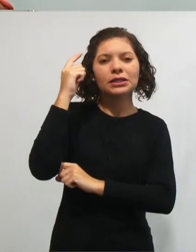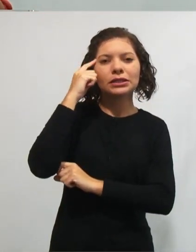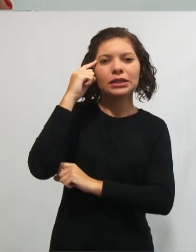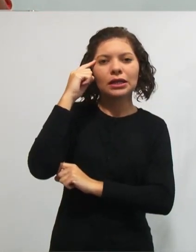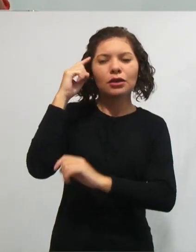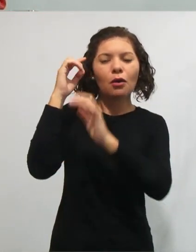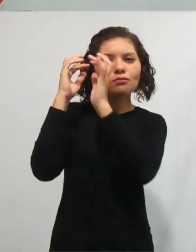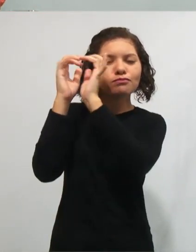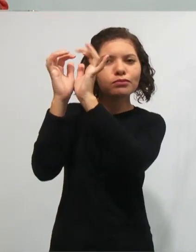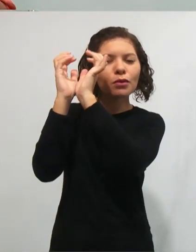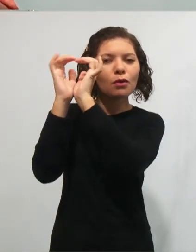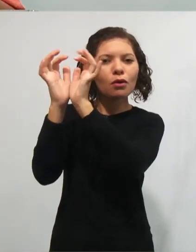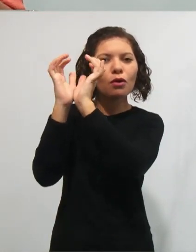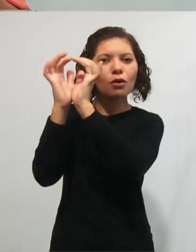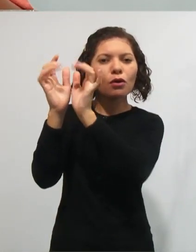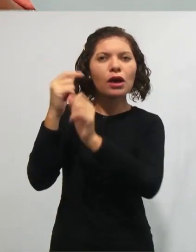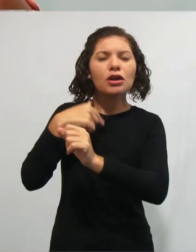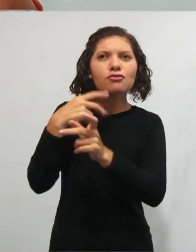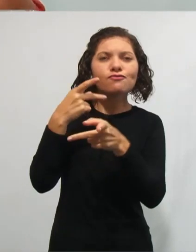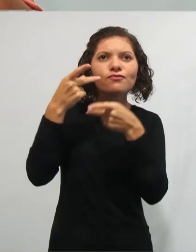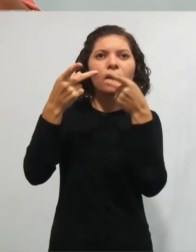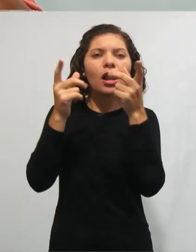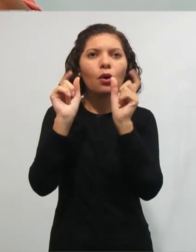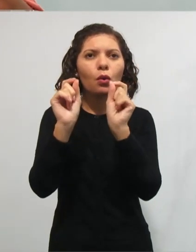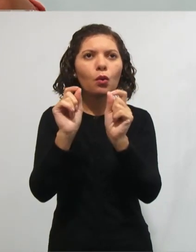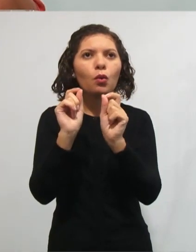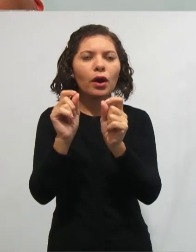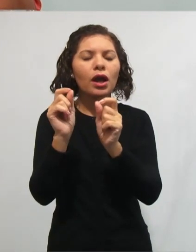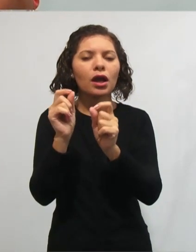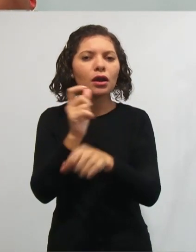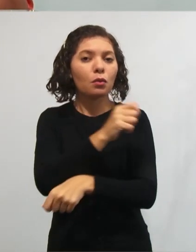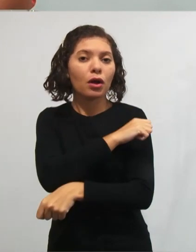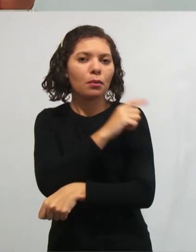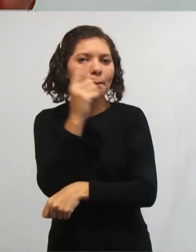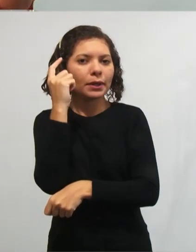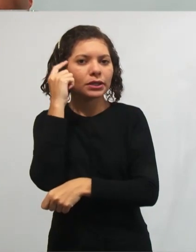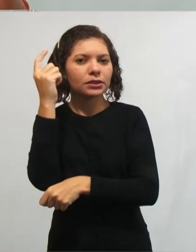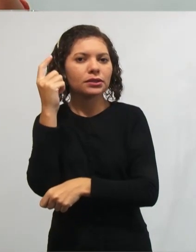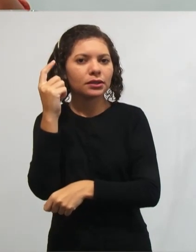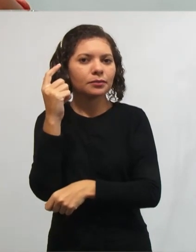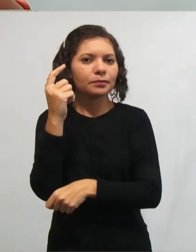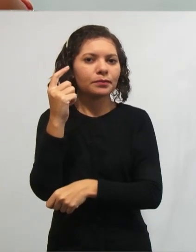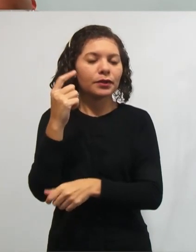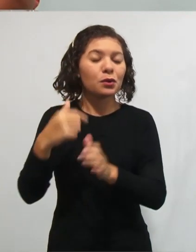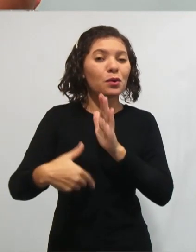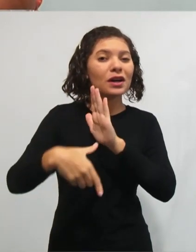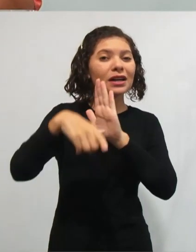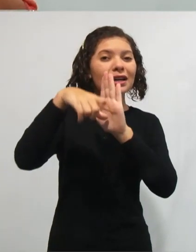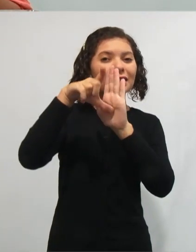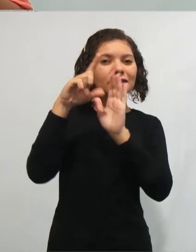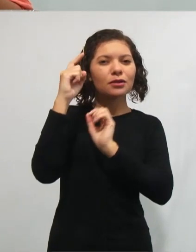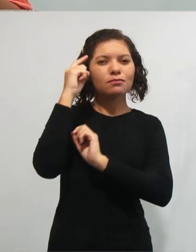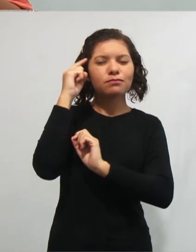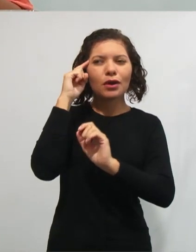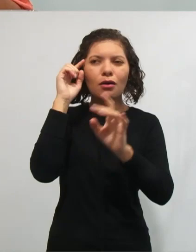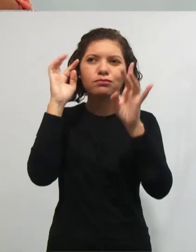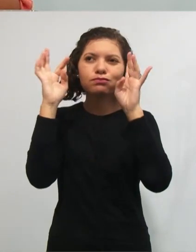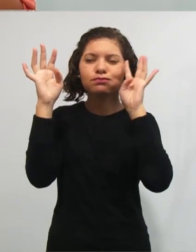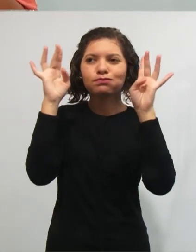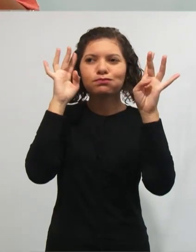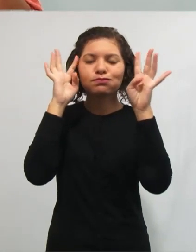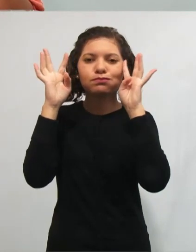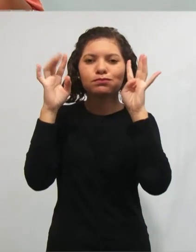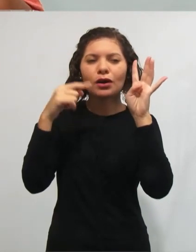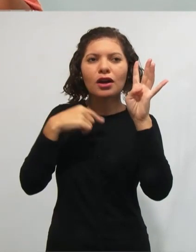aquilo que ele vai falar, as suas ideias. Então, ele constrói previamente e verbaliza, o que